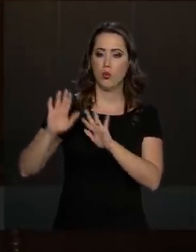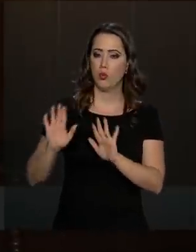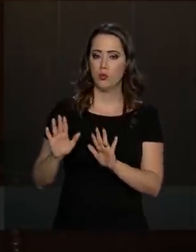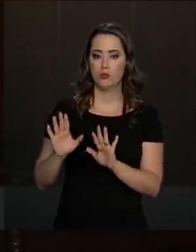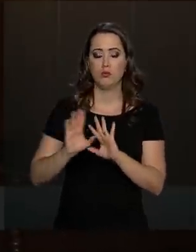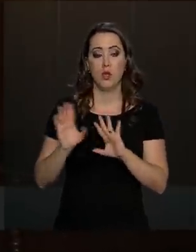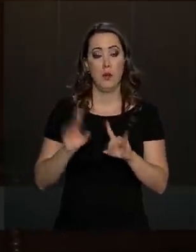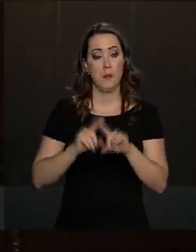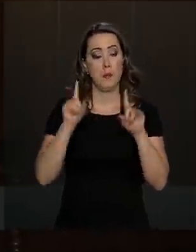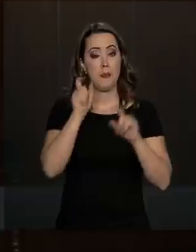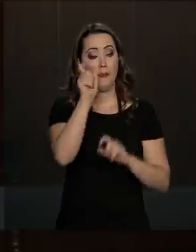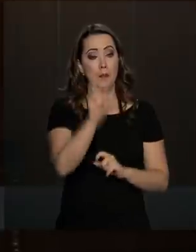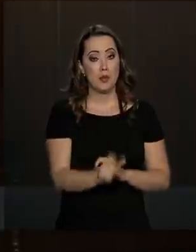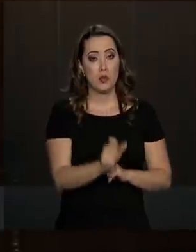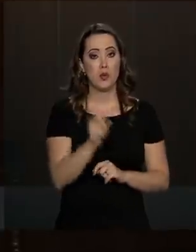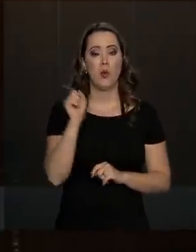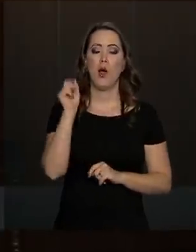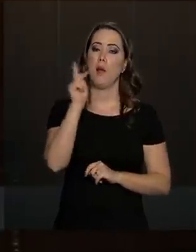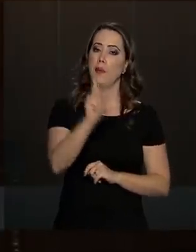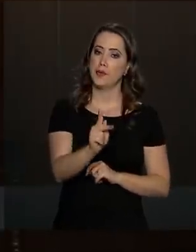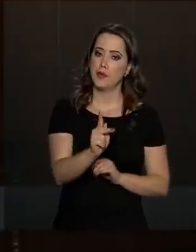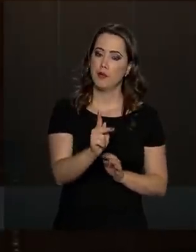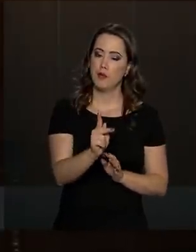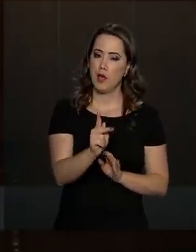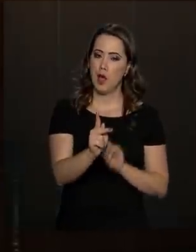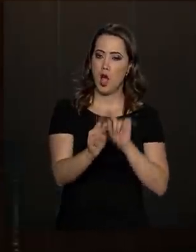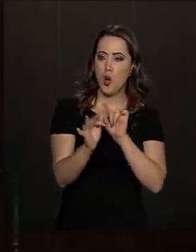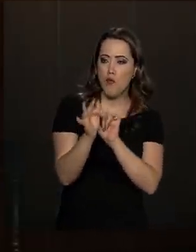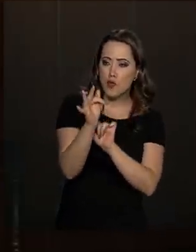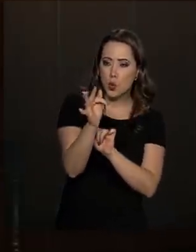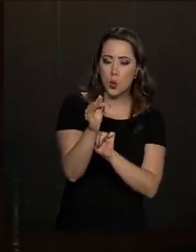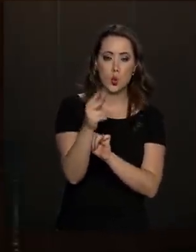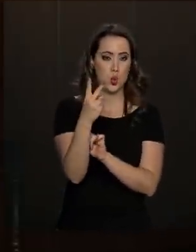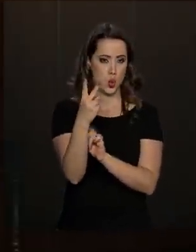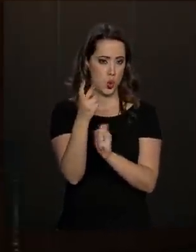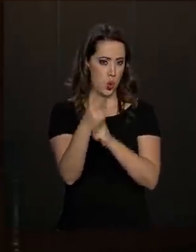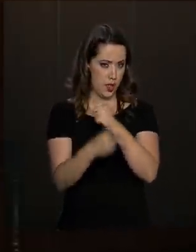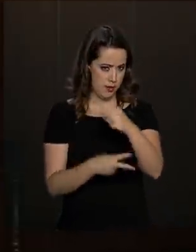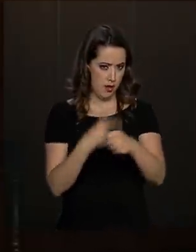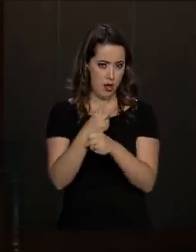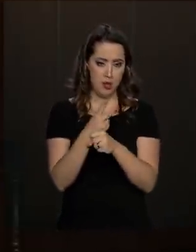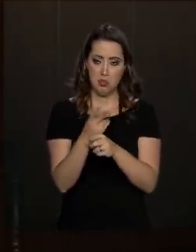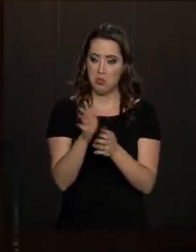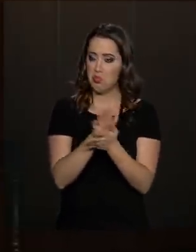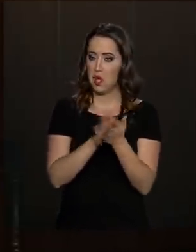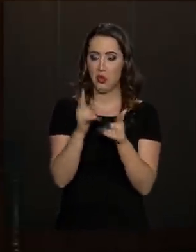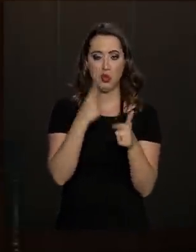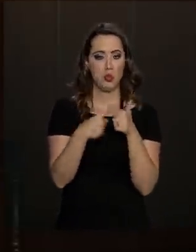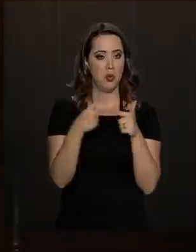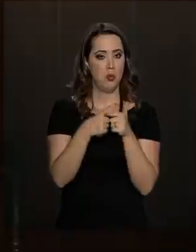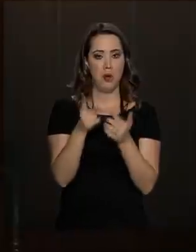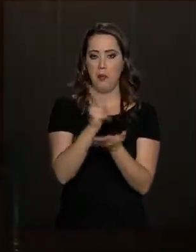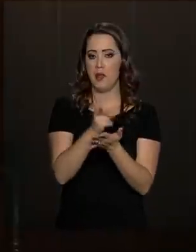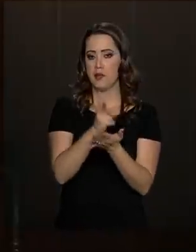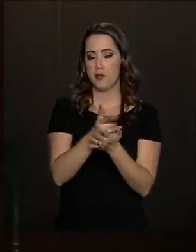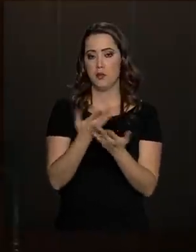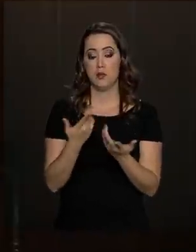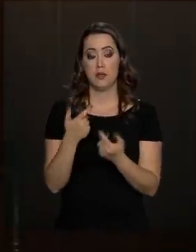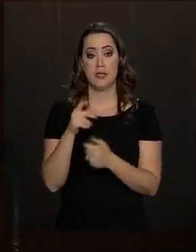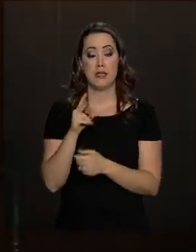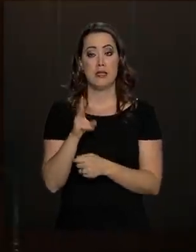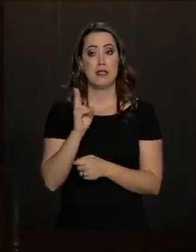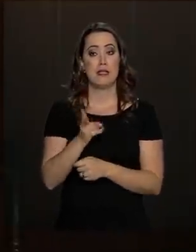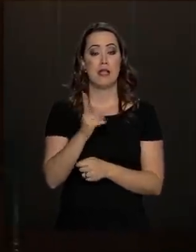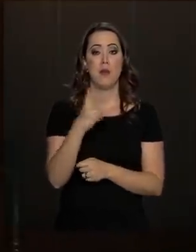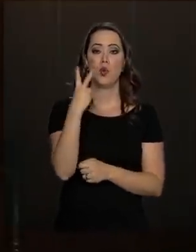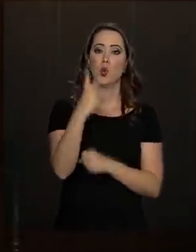aposentado. Quem vai se aposentar em dois anos também não é atingido, porque daqui a dois anos não aconteceu nada. Você precisa a cada